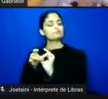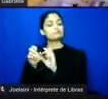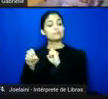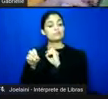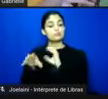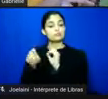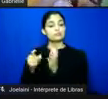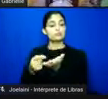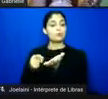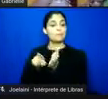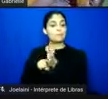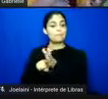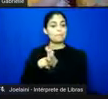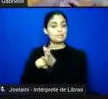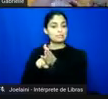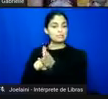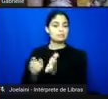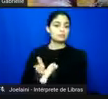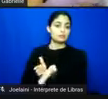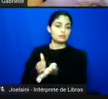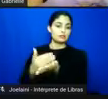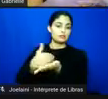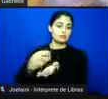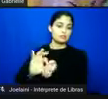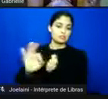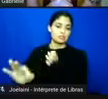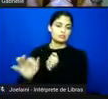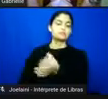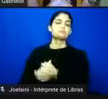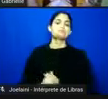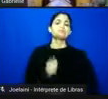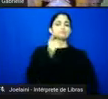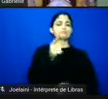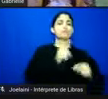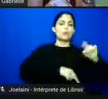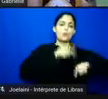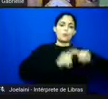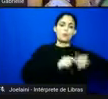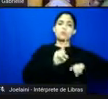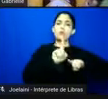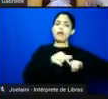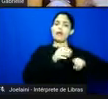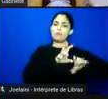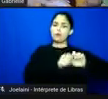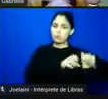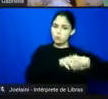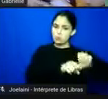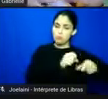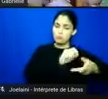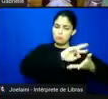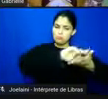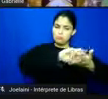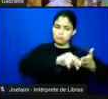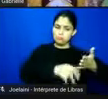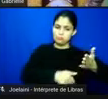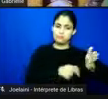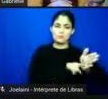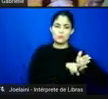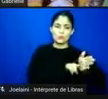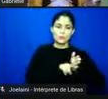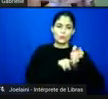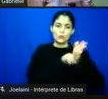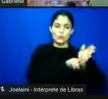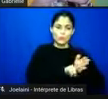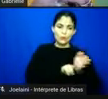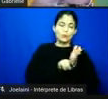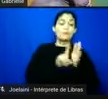faz um compilado, né? Esse material é um compilado de várias fontes, é uma catalogação de várias fontes possíveis de pesquisa, mas é